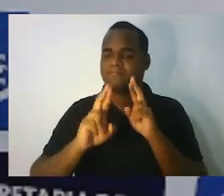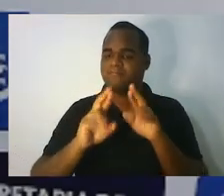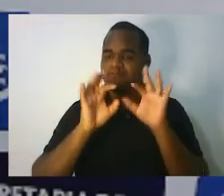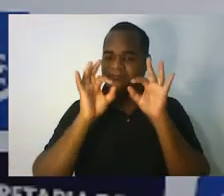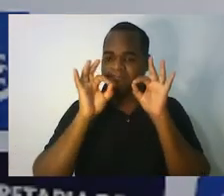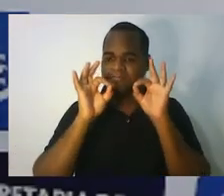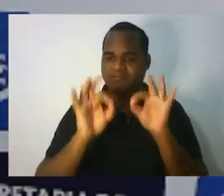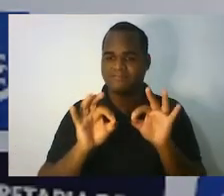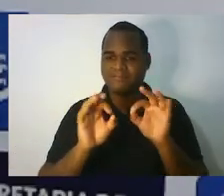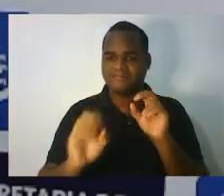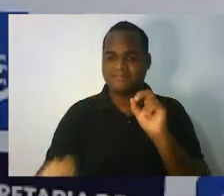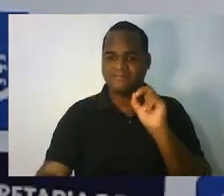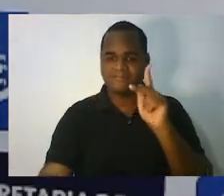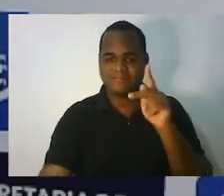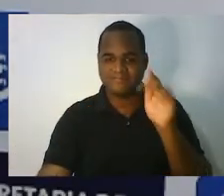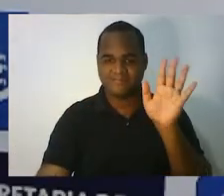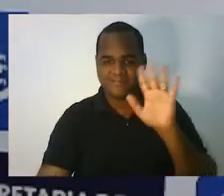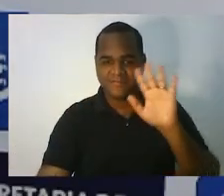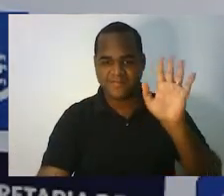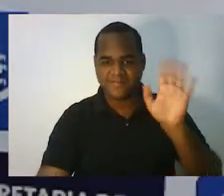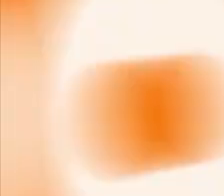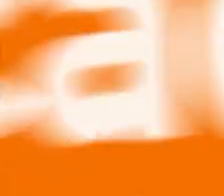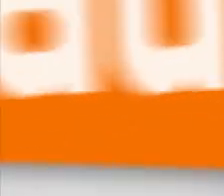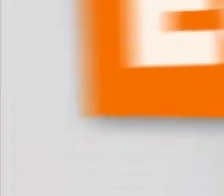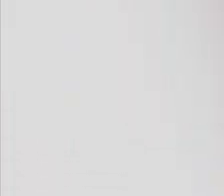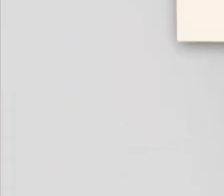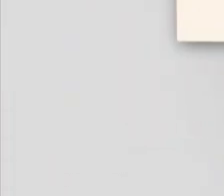solução. Valeu. Bye, bye.